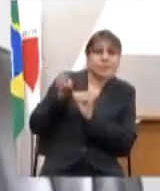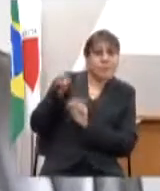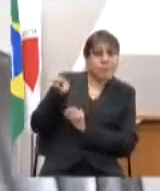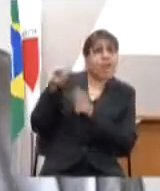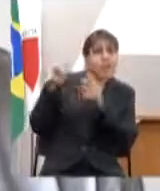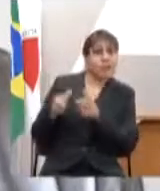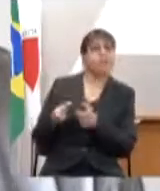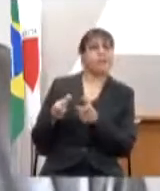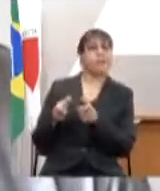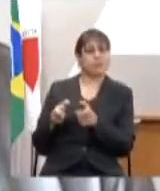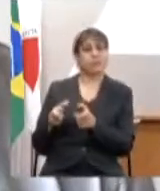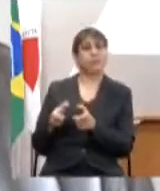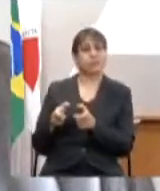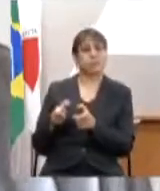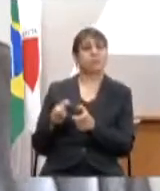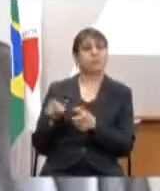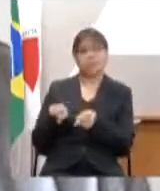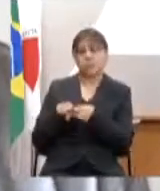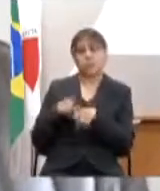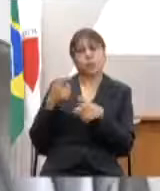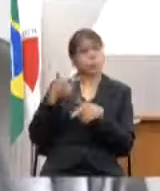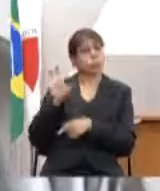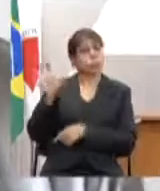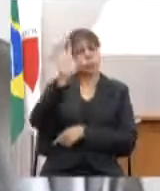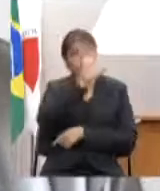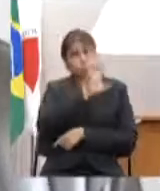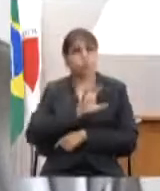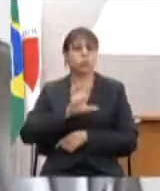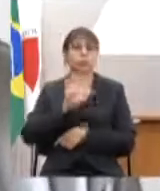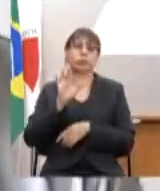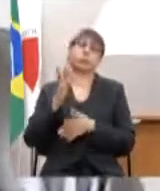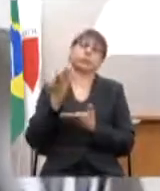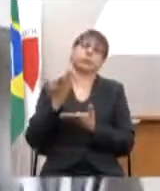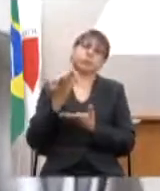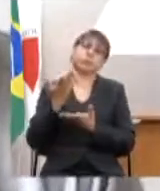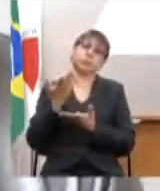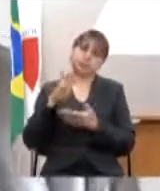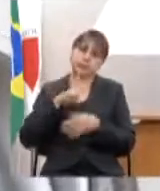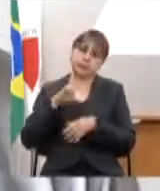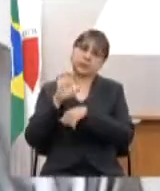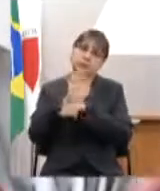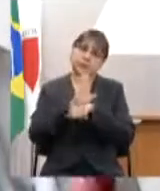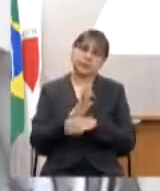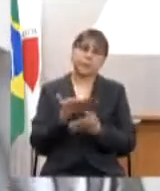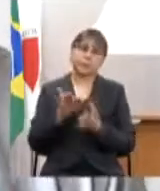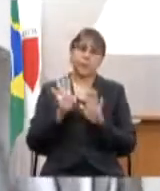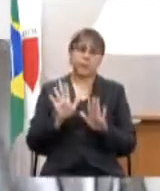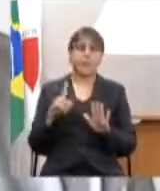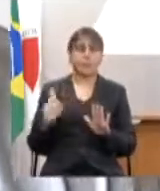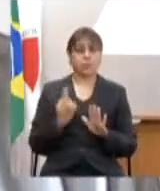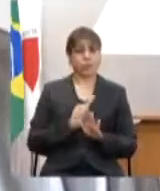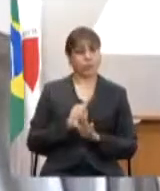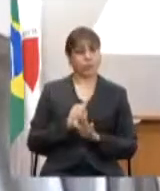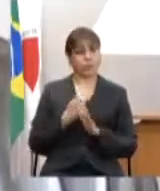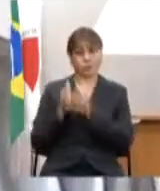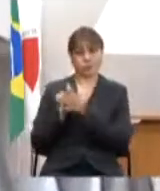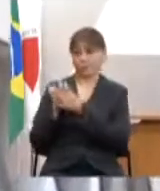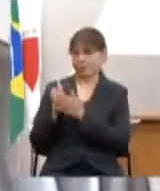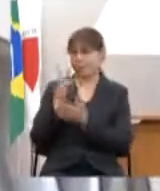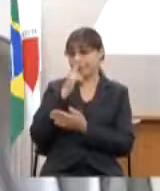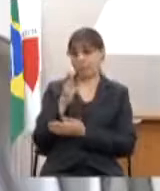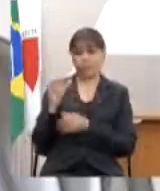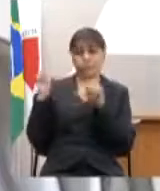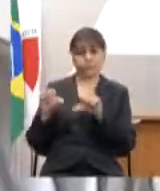e assim como todas as regiões precisam e merecem se tem o direito mas a gente sempre é o menos assistido